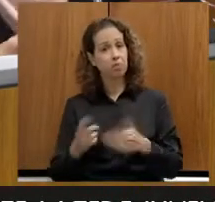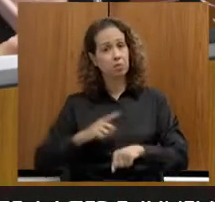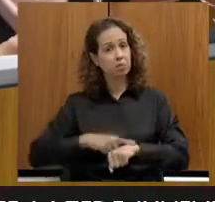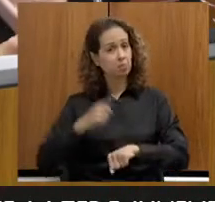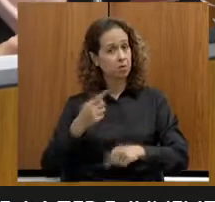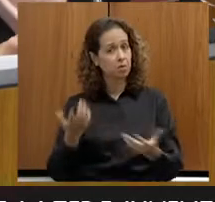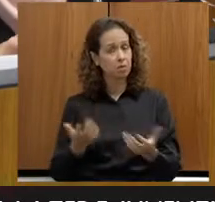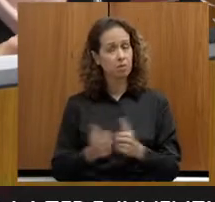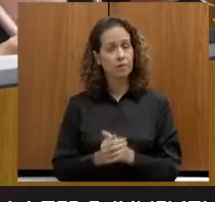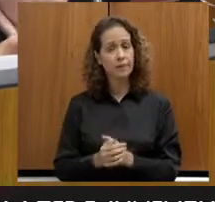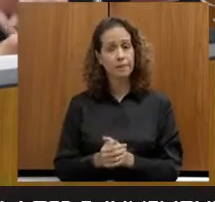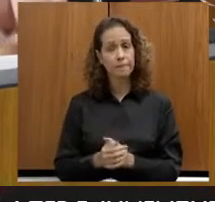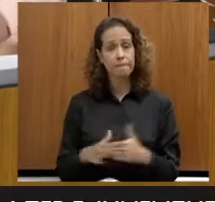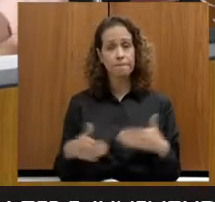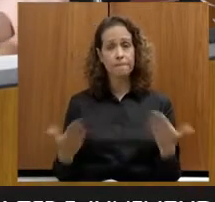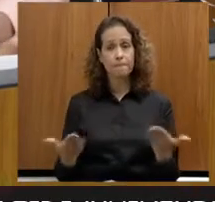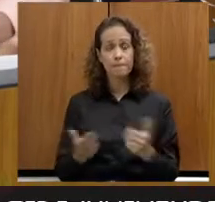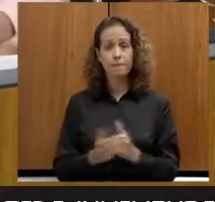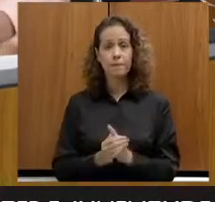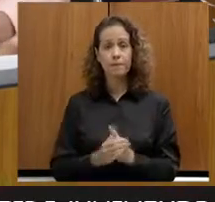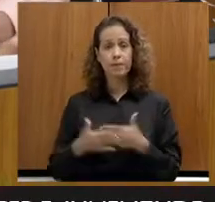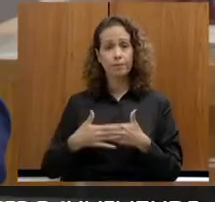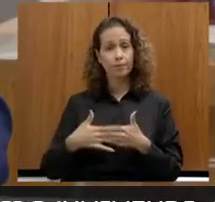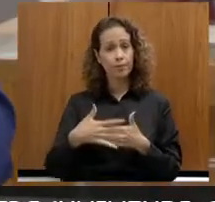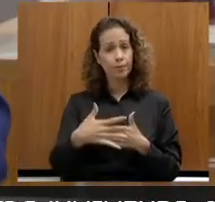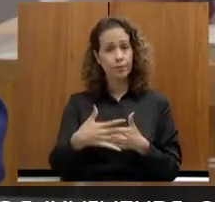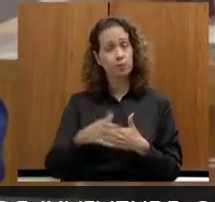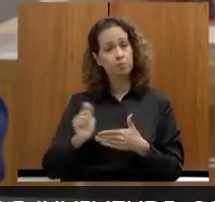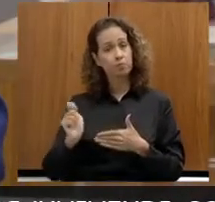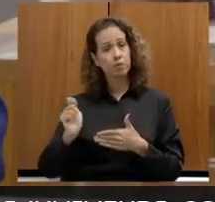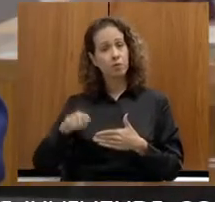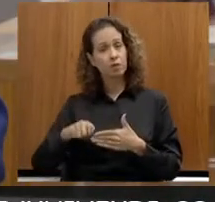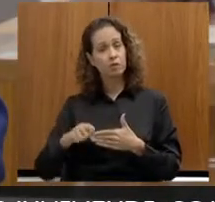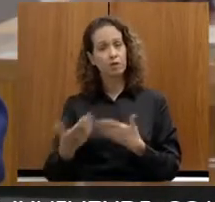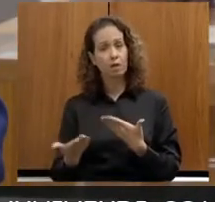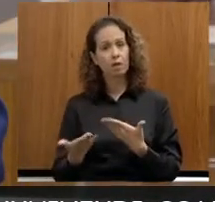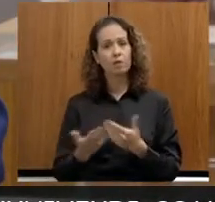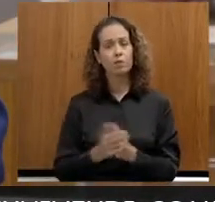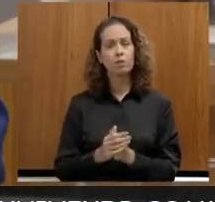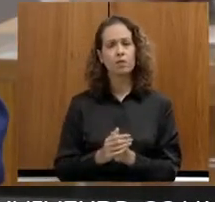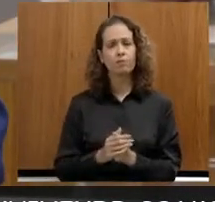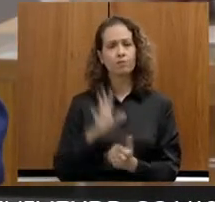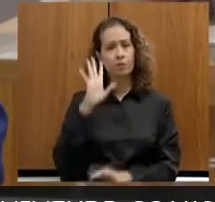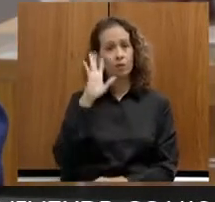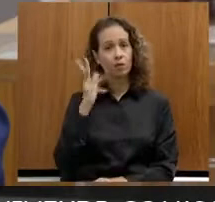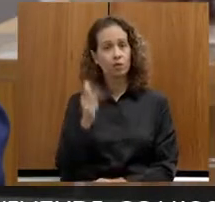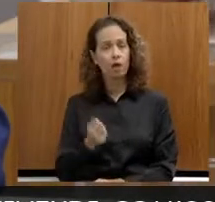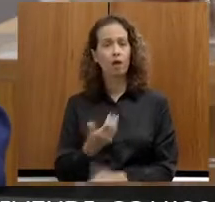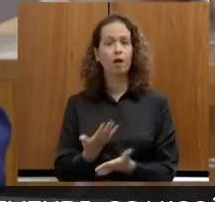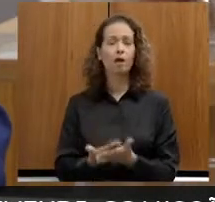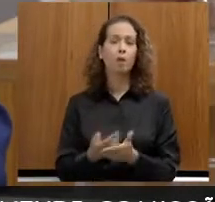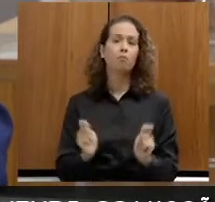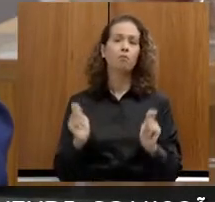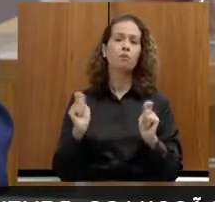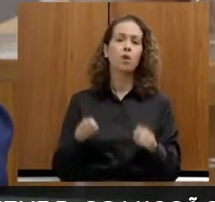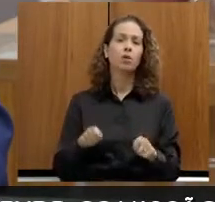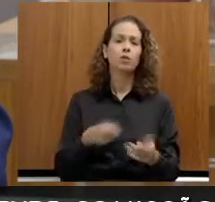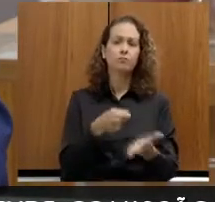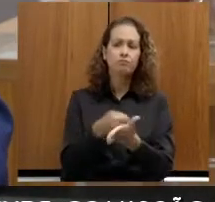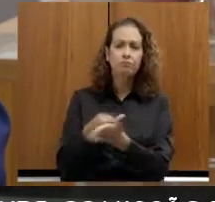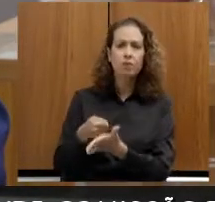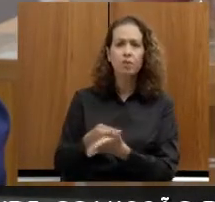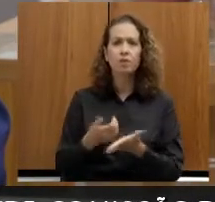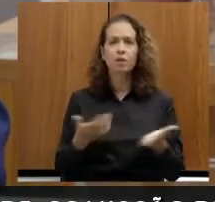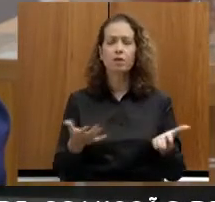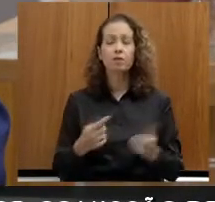partir dos próximos dias, já que podemos assim considerar ela sendo caçada, revogada, ou seja,